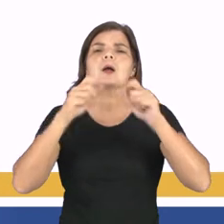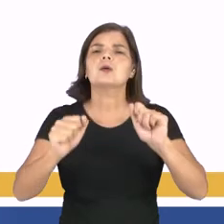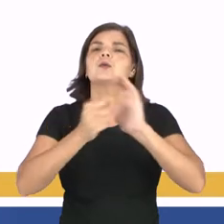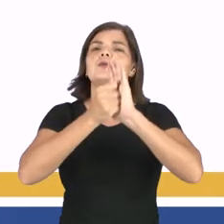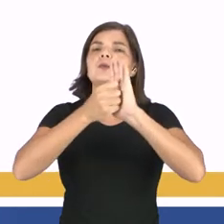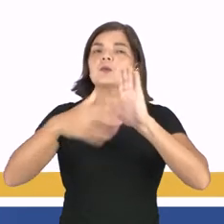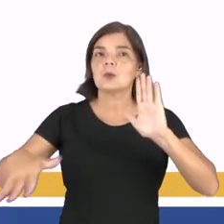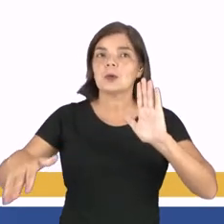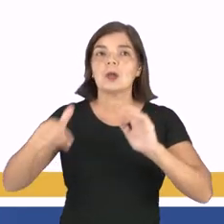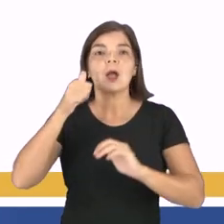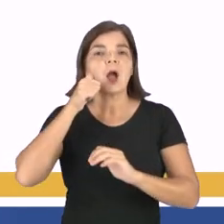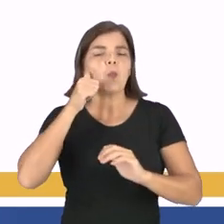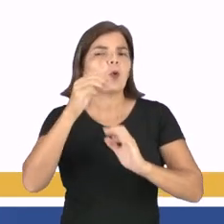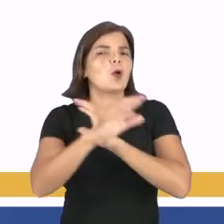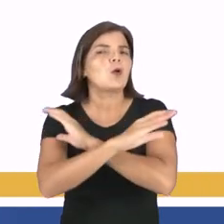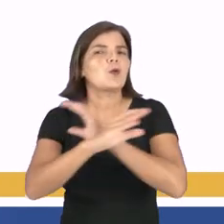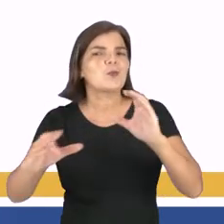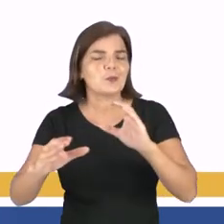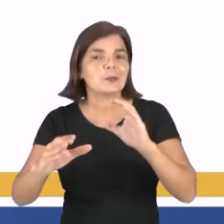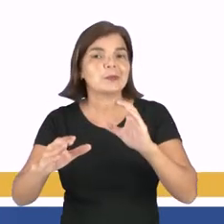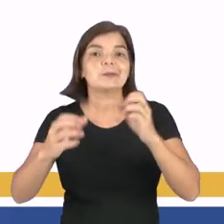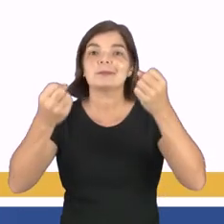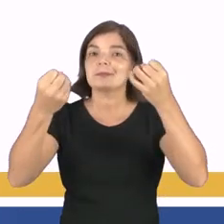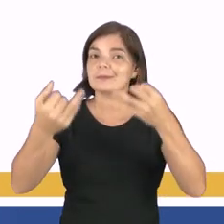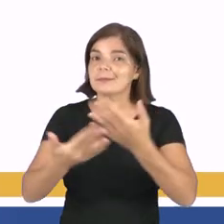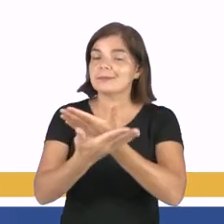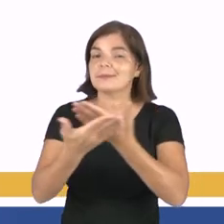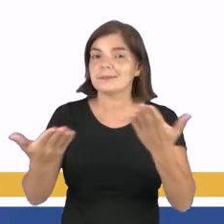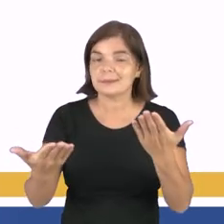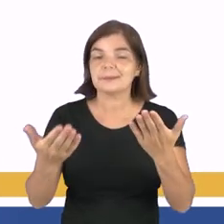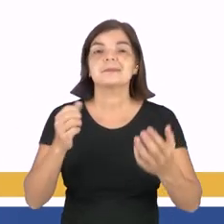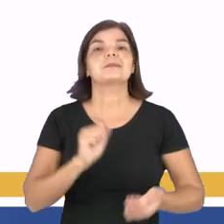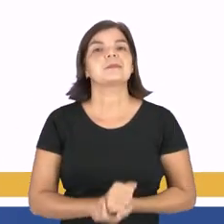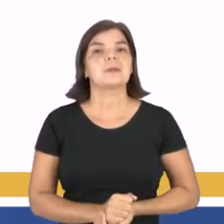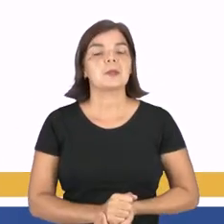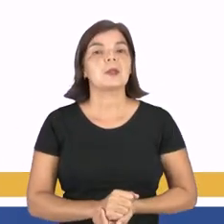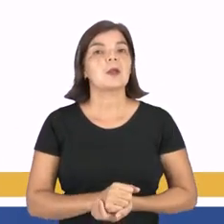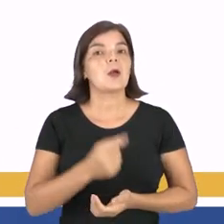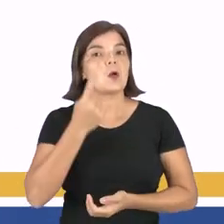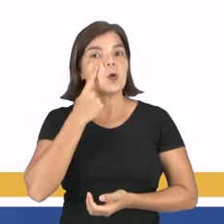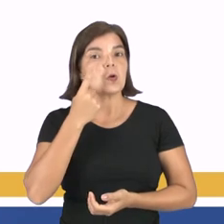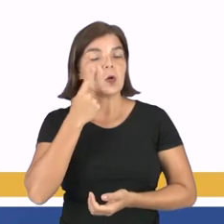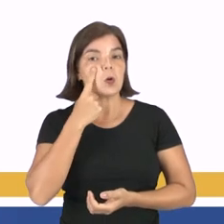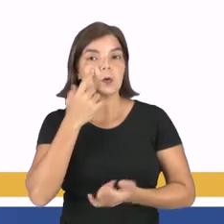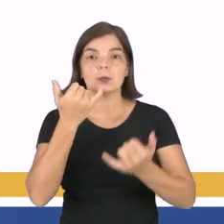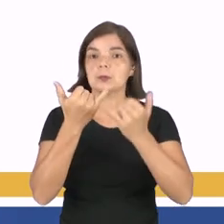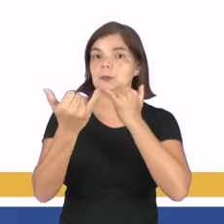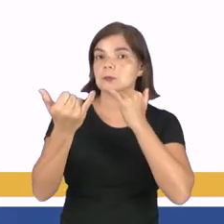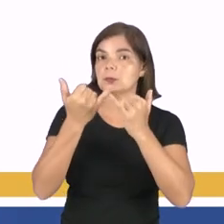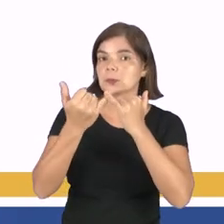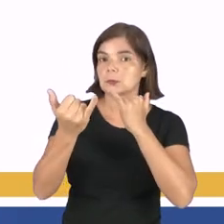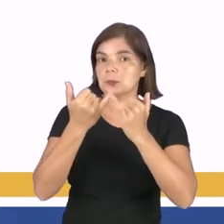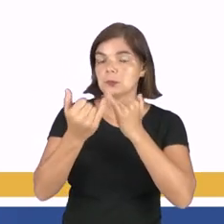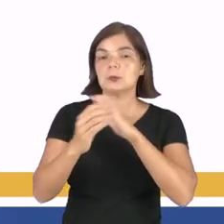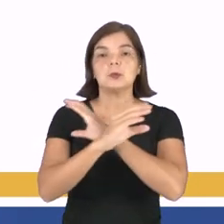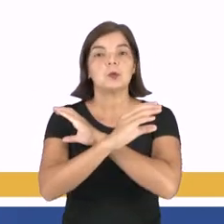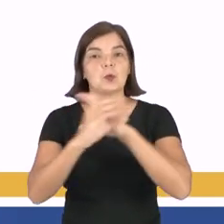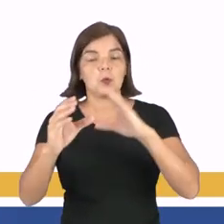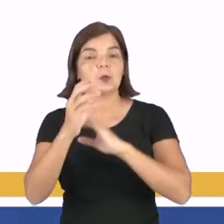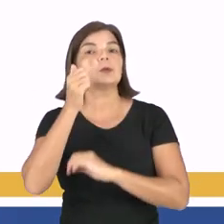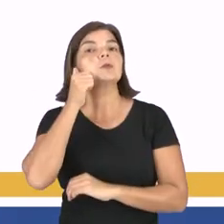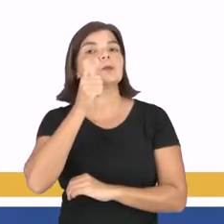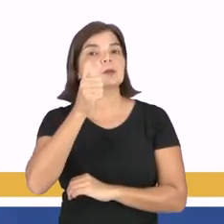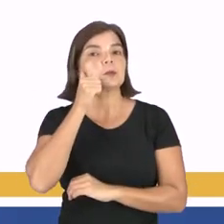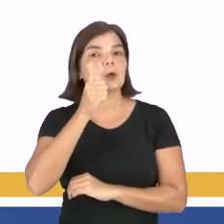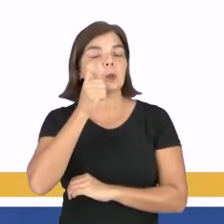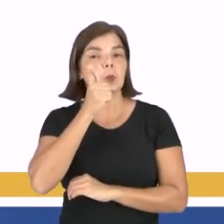ingrata. Acabei de explicar para vocês, gente. Está havendo aí uma semelhança da confiança com a mulher ingrata. Então,